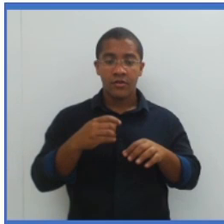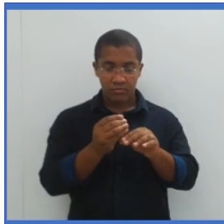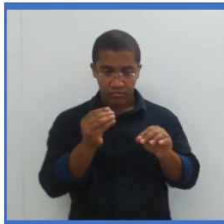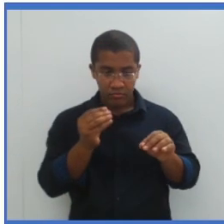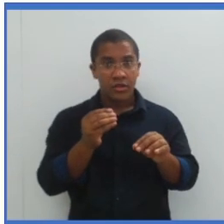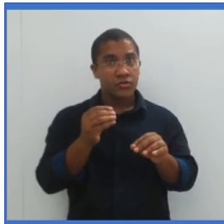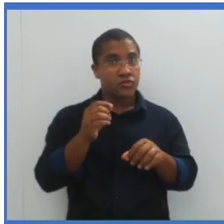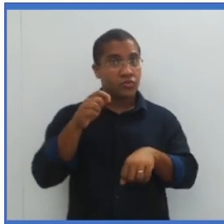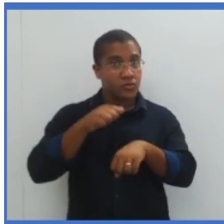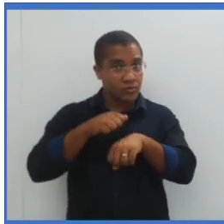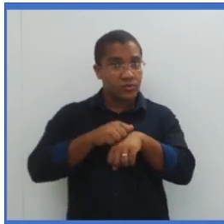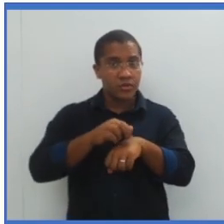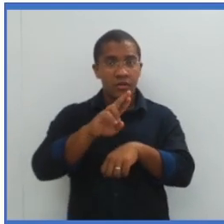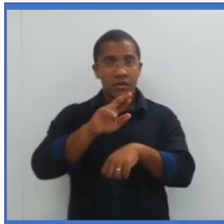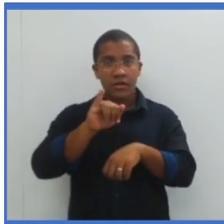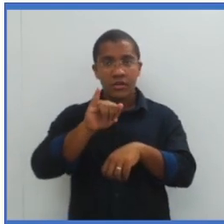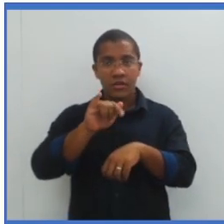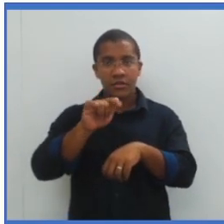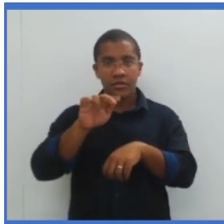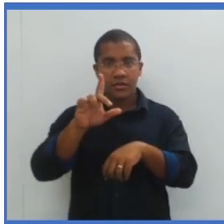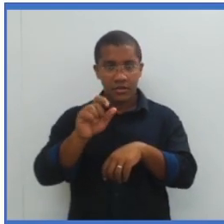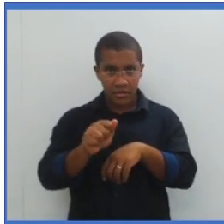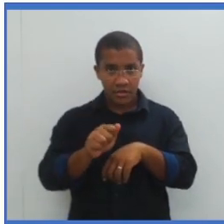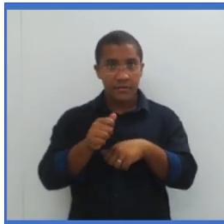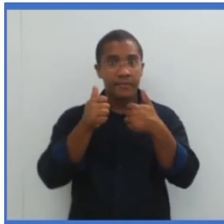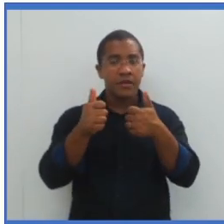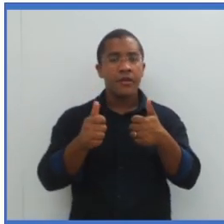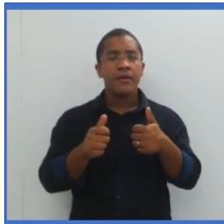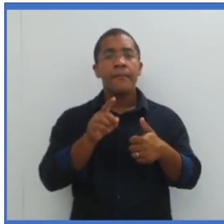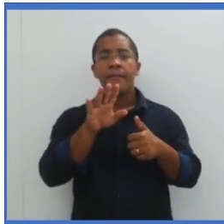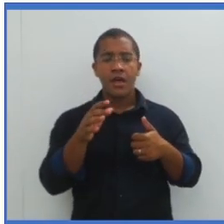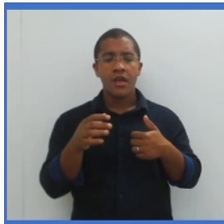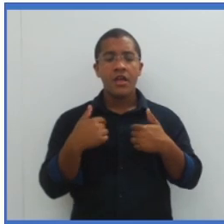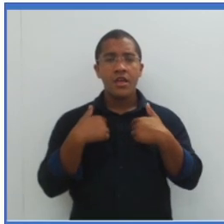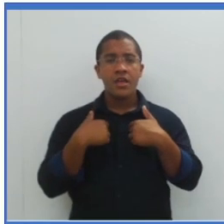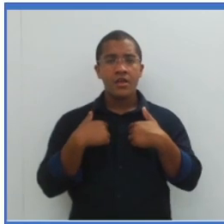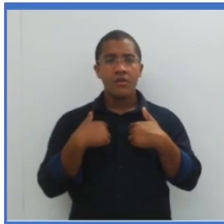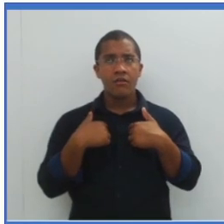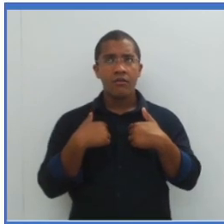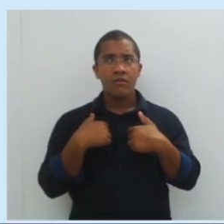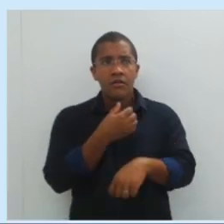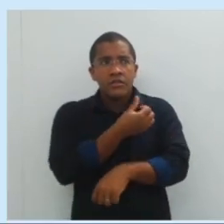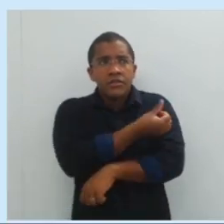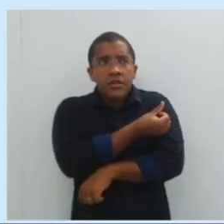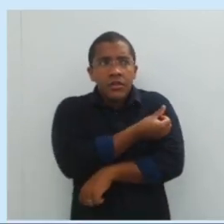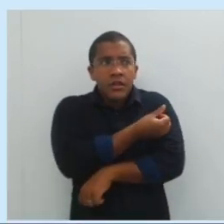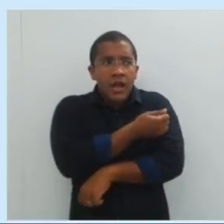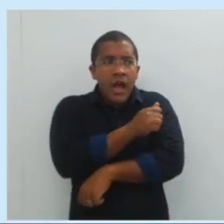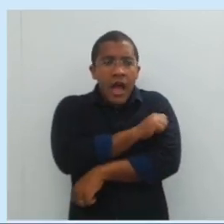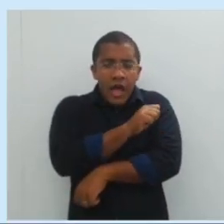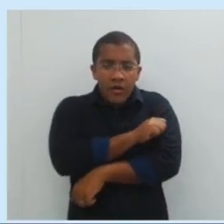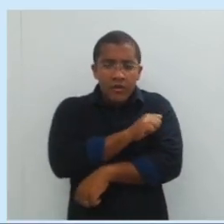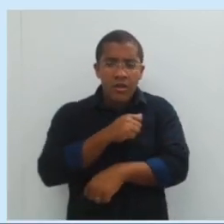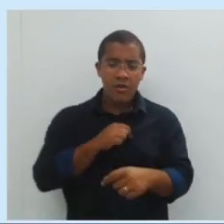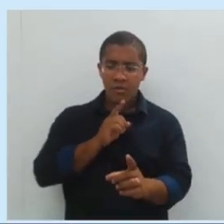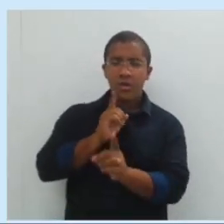rígida. E nessa barra, eu, sexto ano, estudante, eu preciso